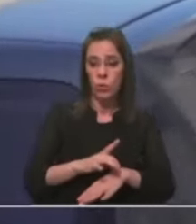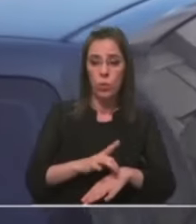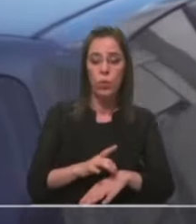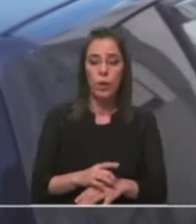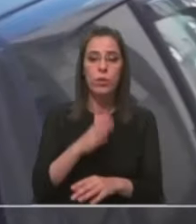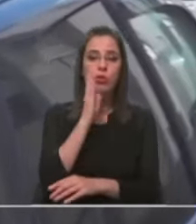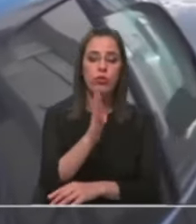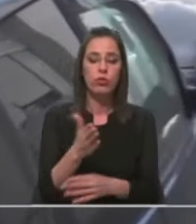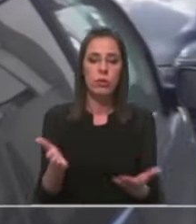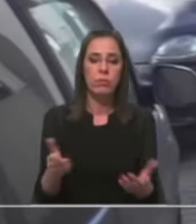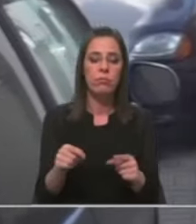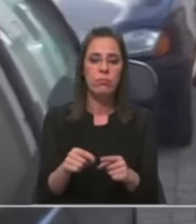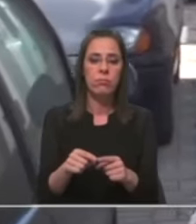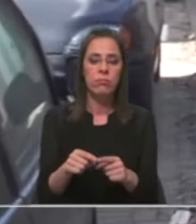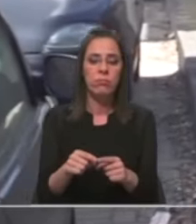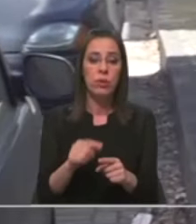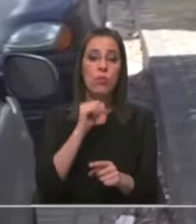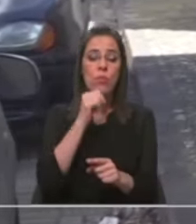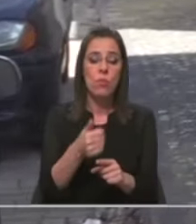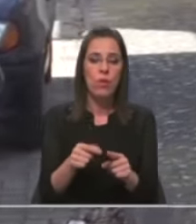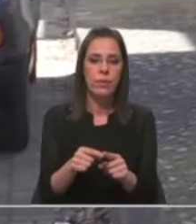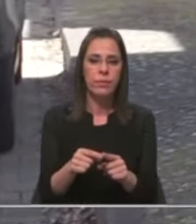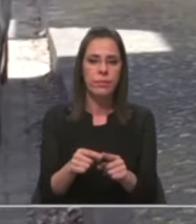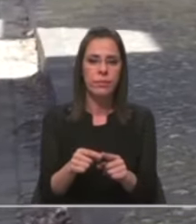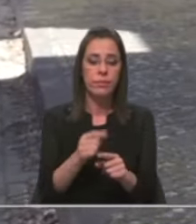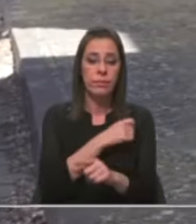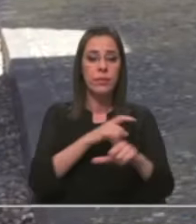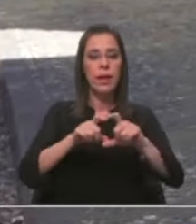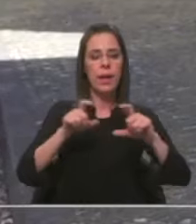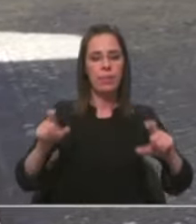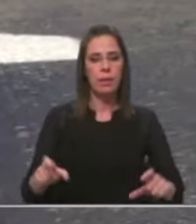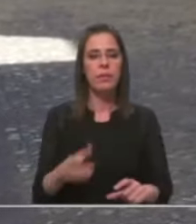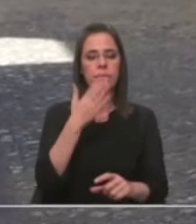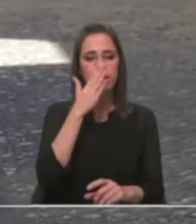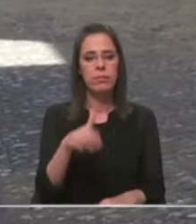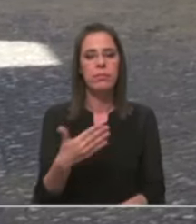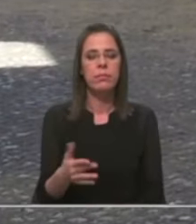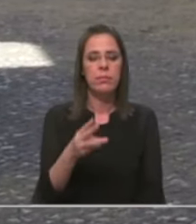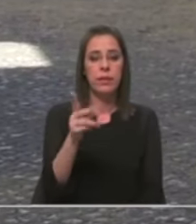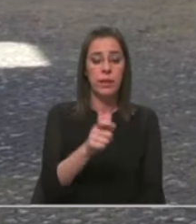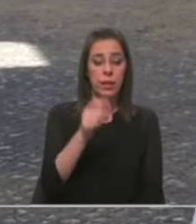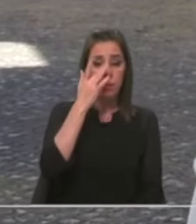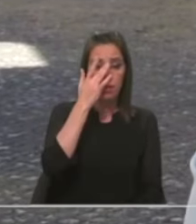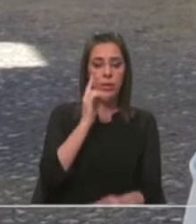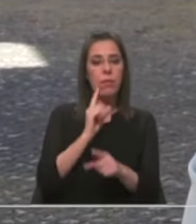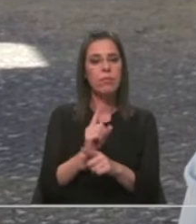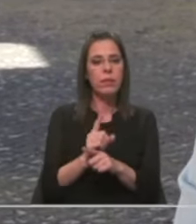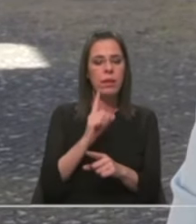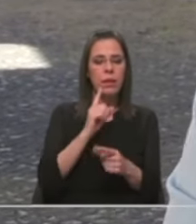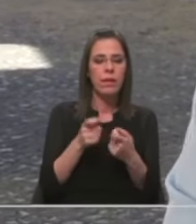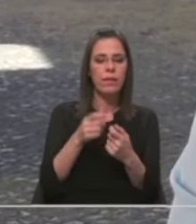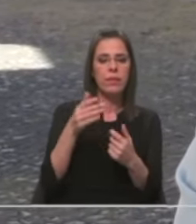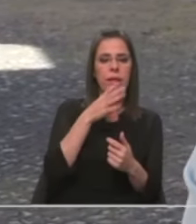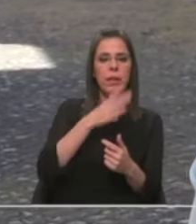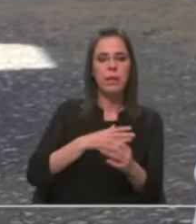E, como já disse, terá morrido neste apartamento há cerca de três meses. Estava, esta vizinha